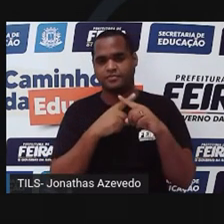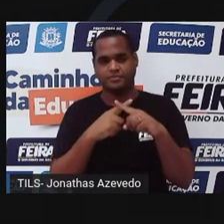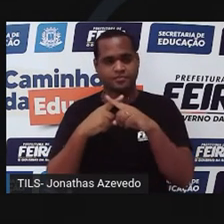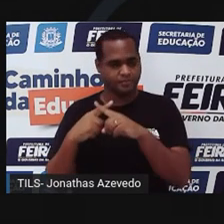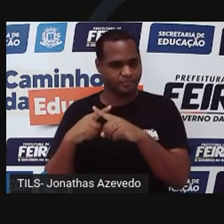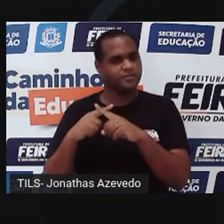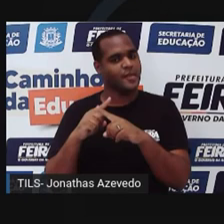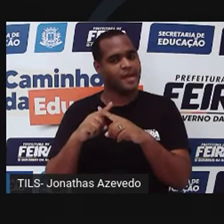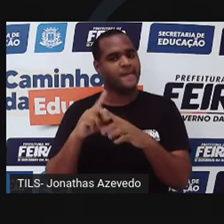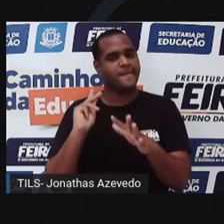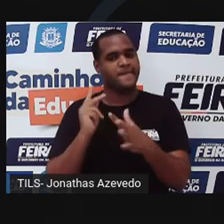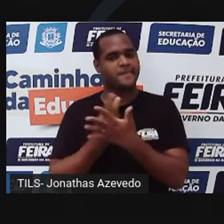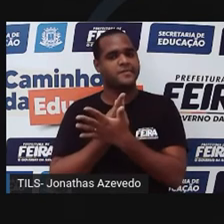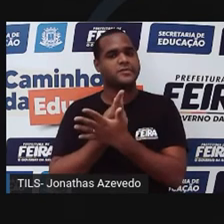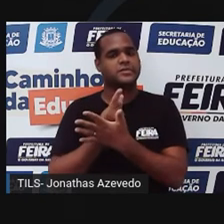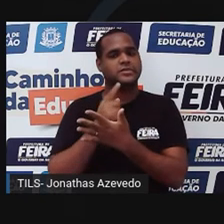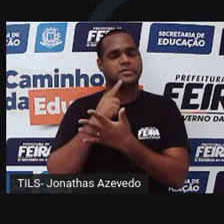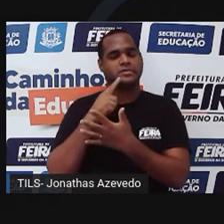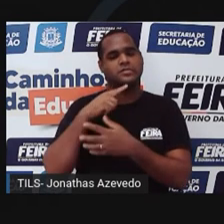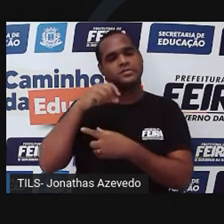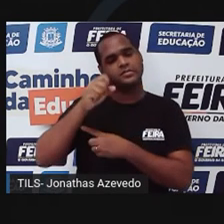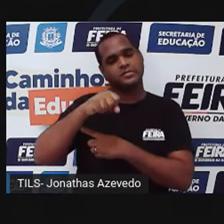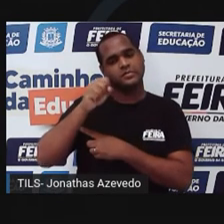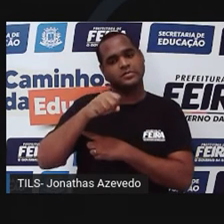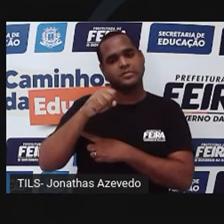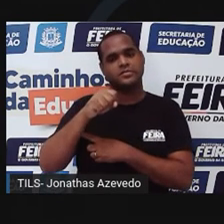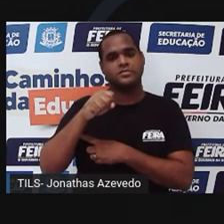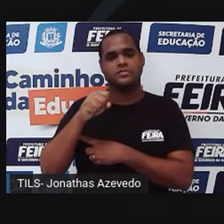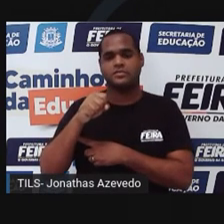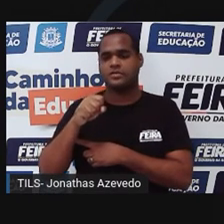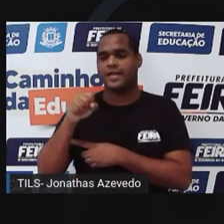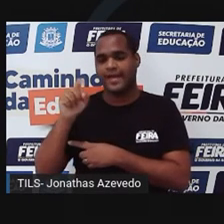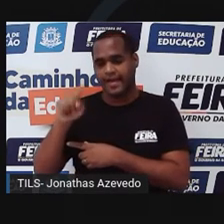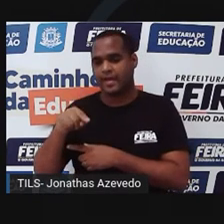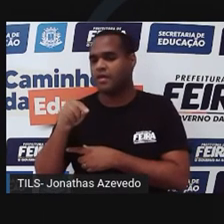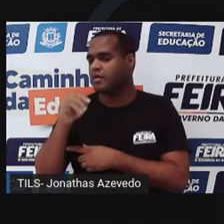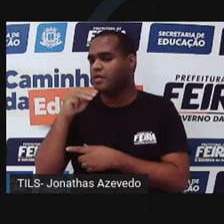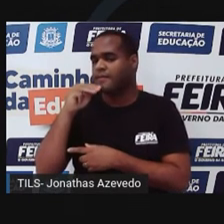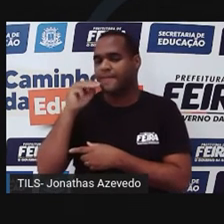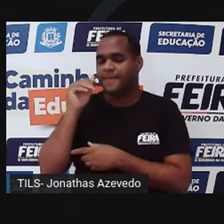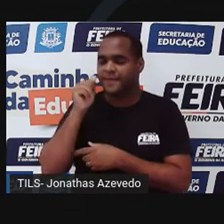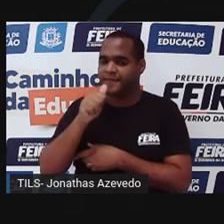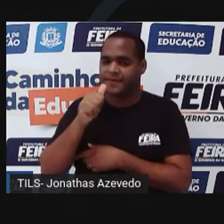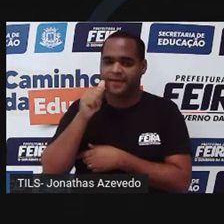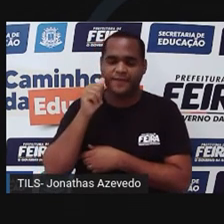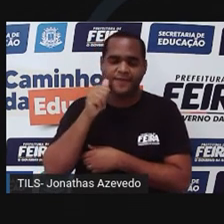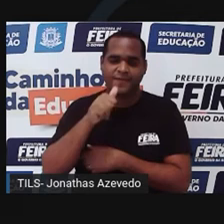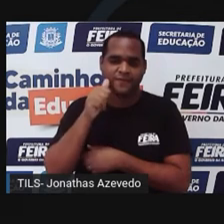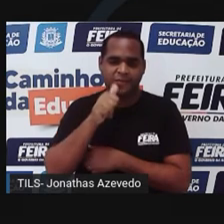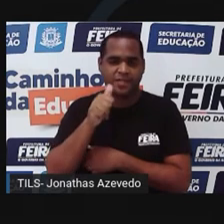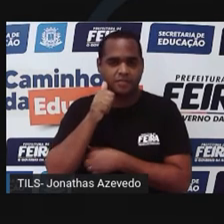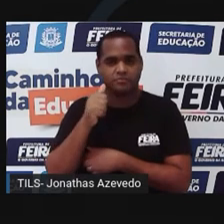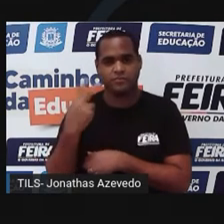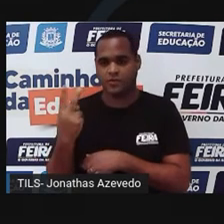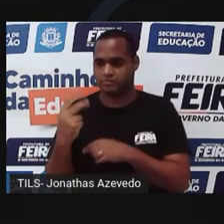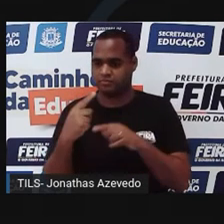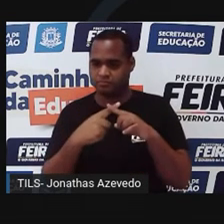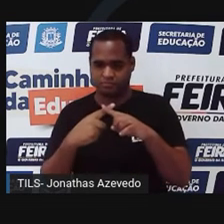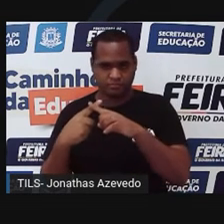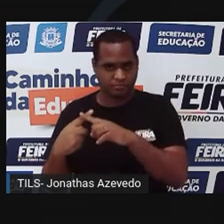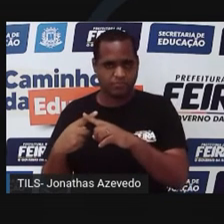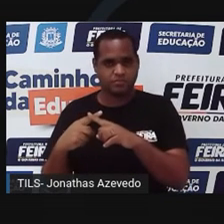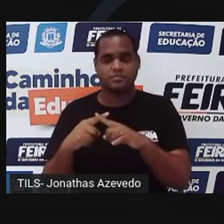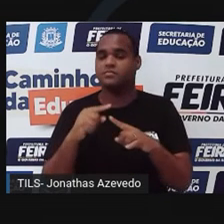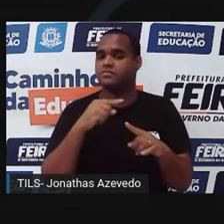defeitosos... Sim. O sexo feminino ele é dado justamente porque nós temos dois cromossomos X. E o